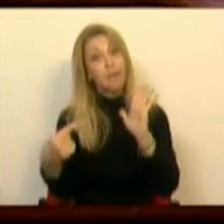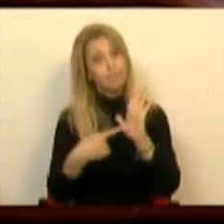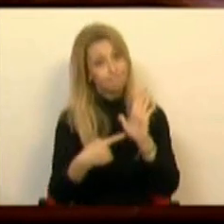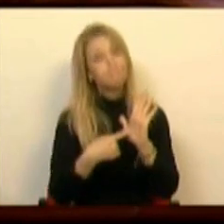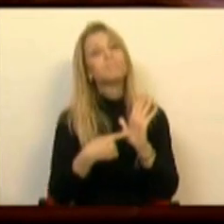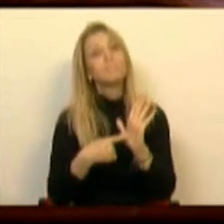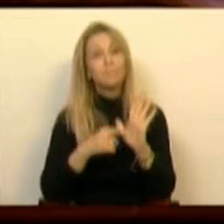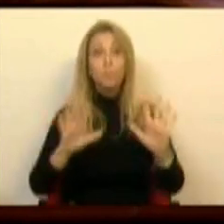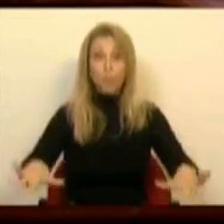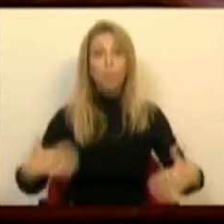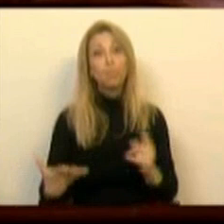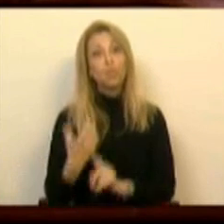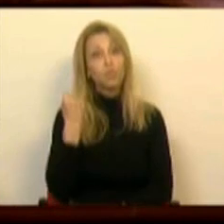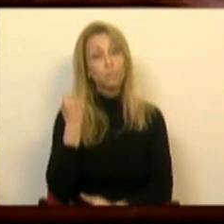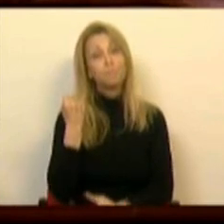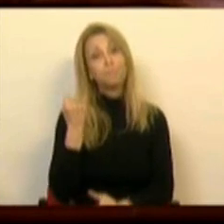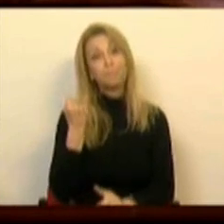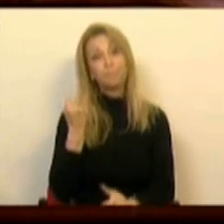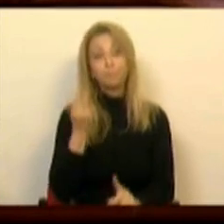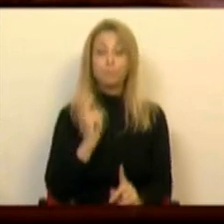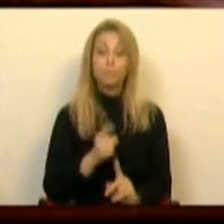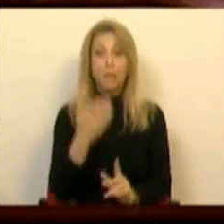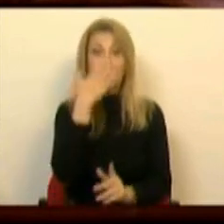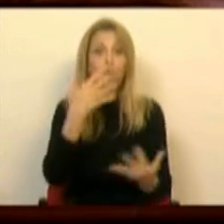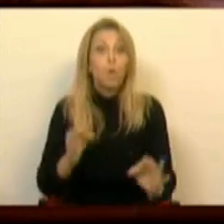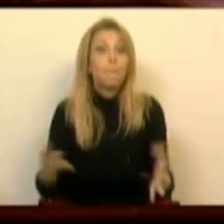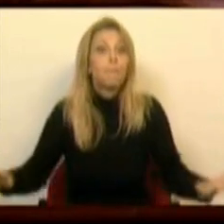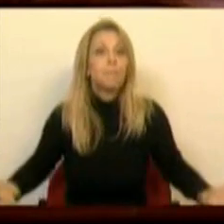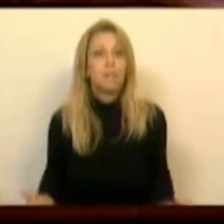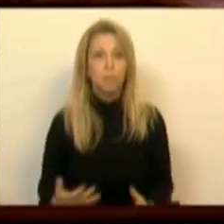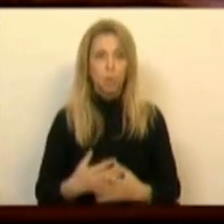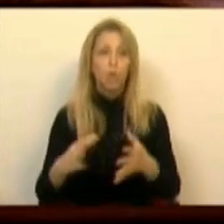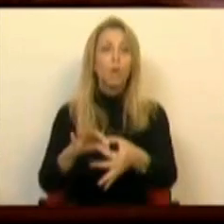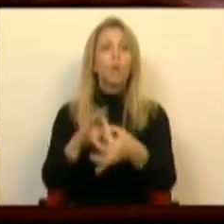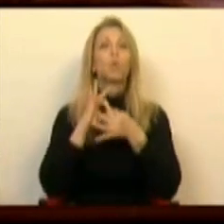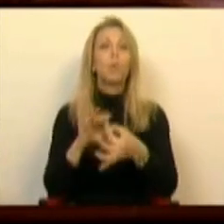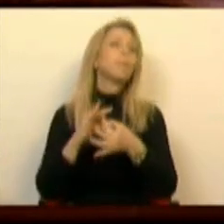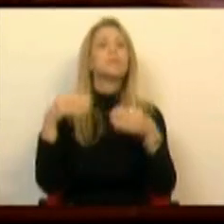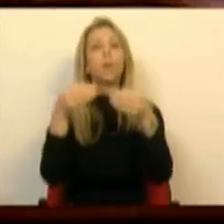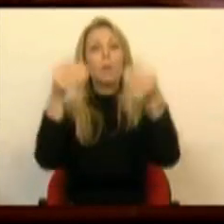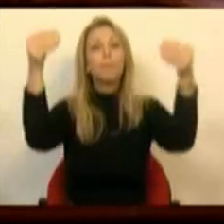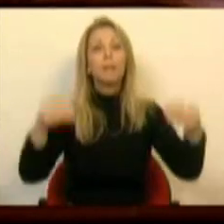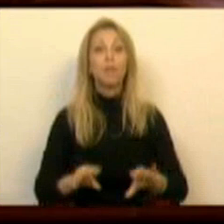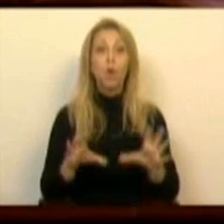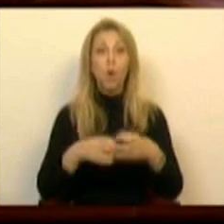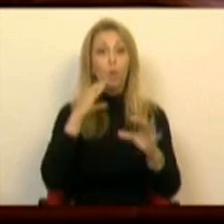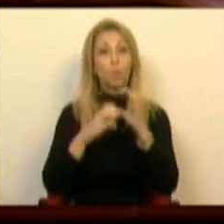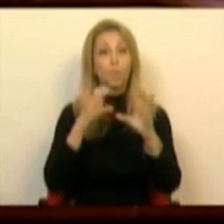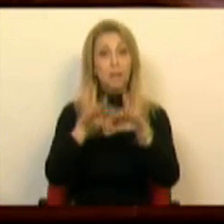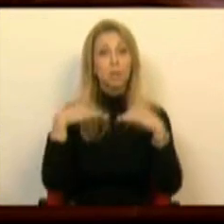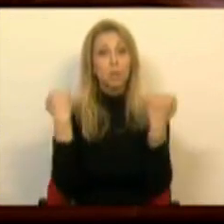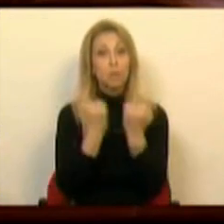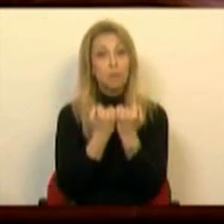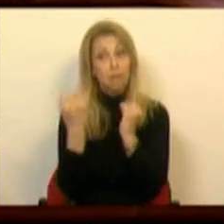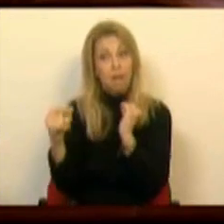possam ser alcançados, recorrendo, se for caso disso, à colaboração da plataforma de órgãos de comunicação social